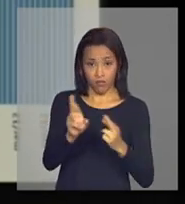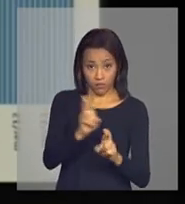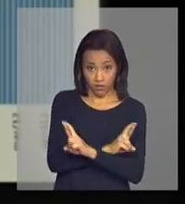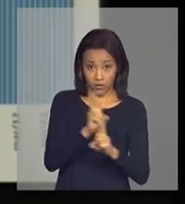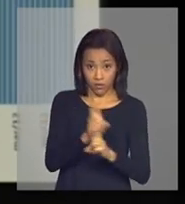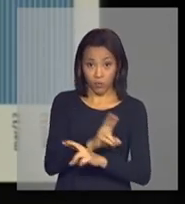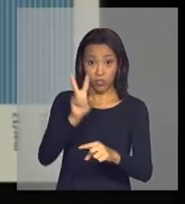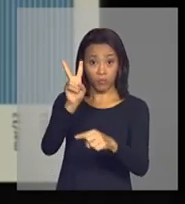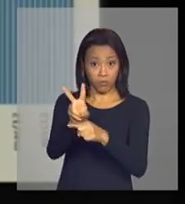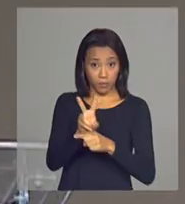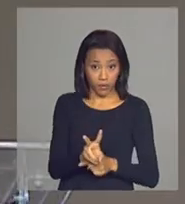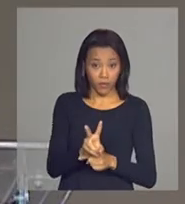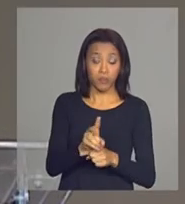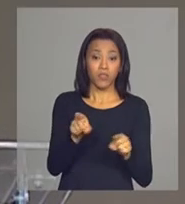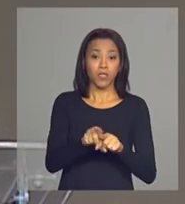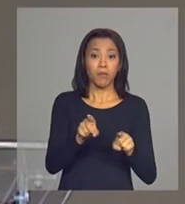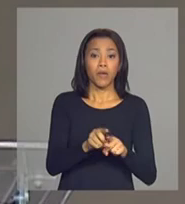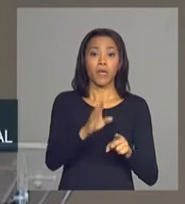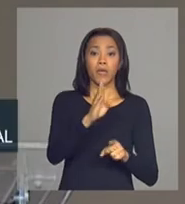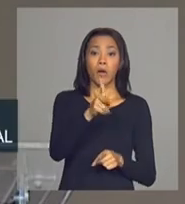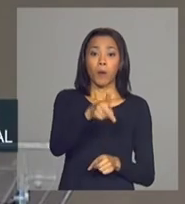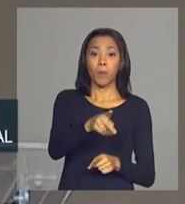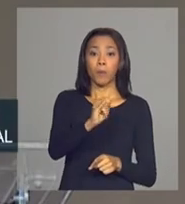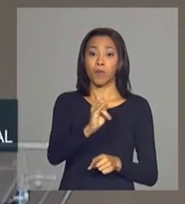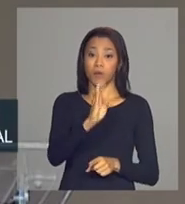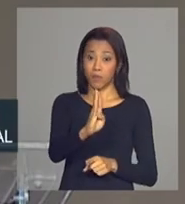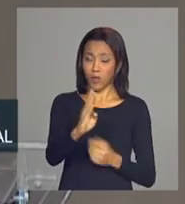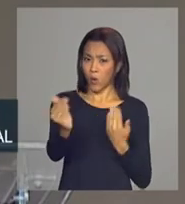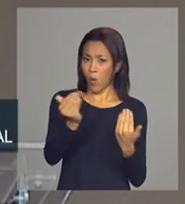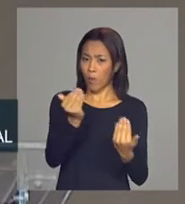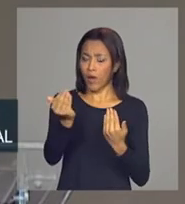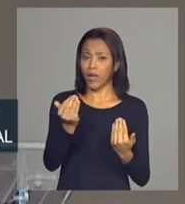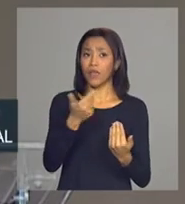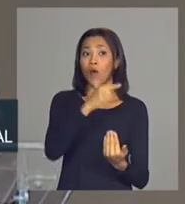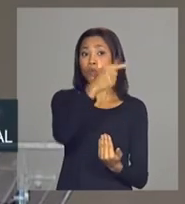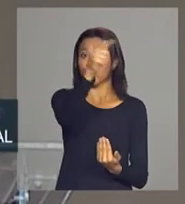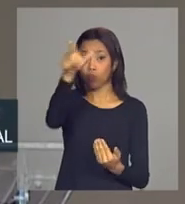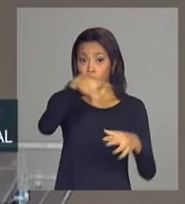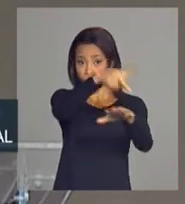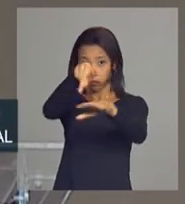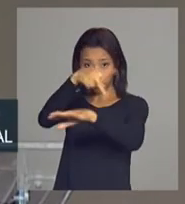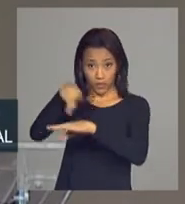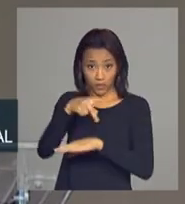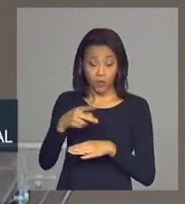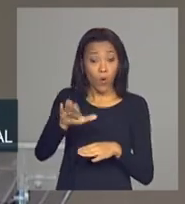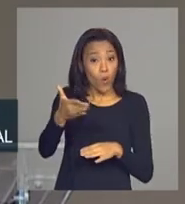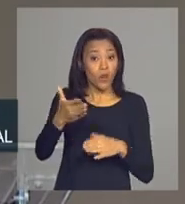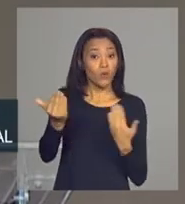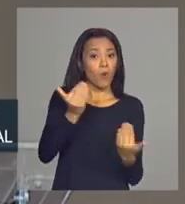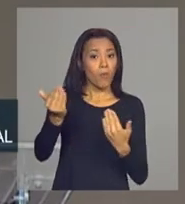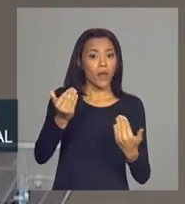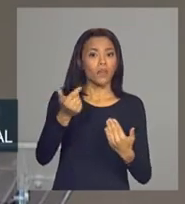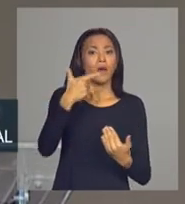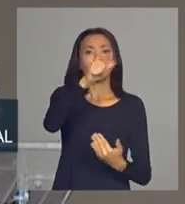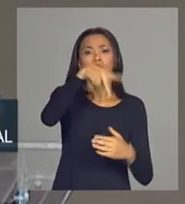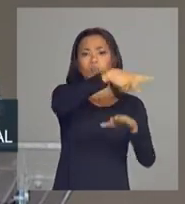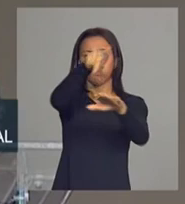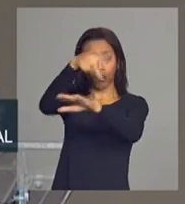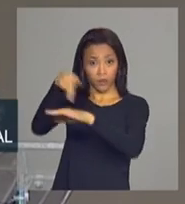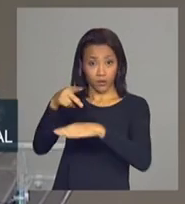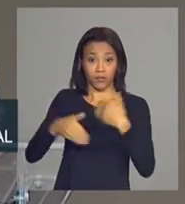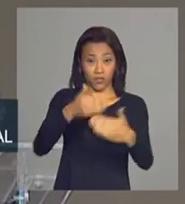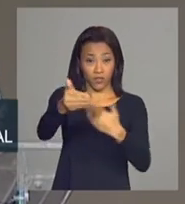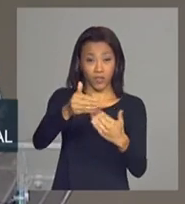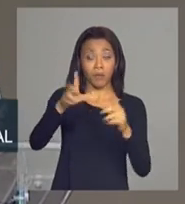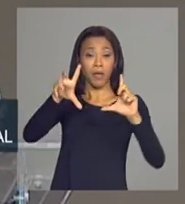baixa quando comparada à grande maioria dos países, quando comparada aos países desenvolvidos, é muito